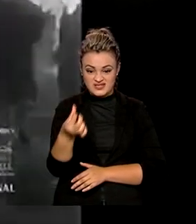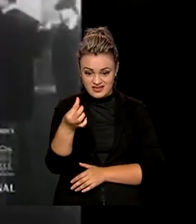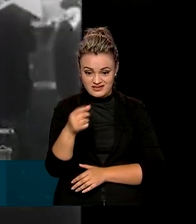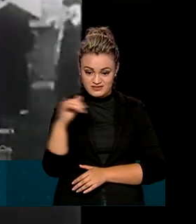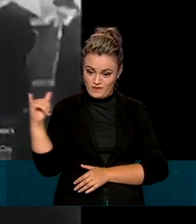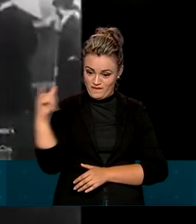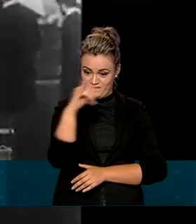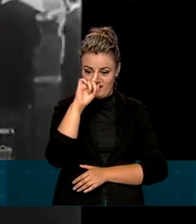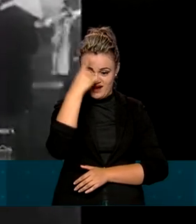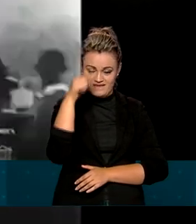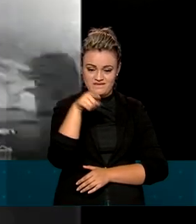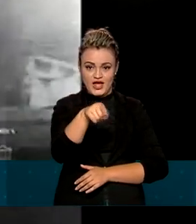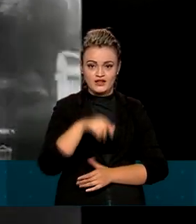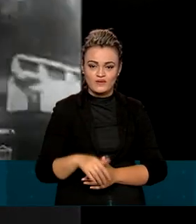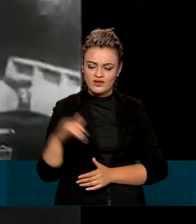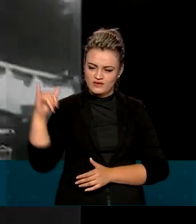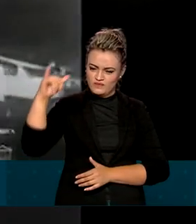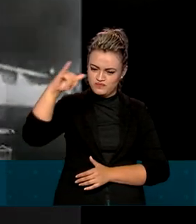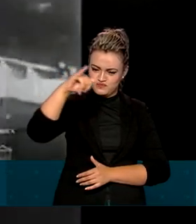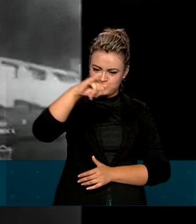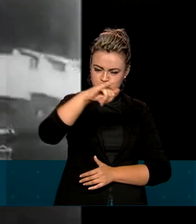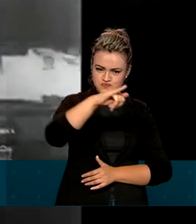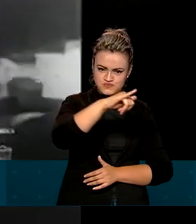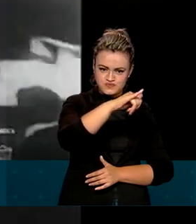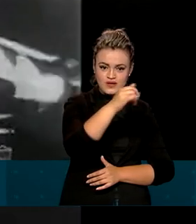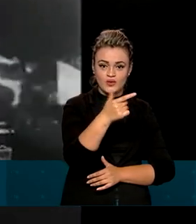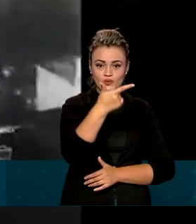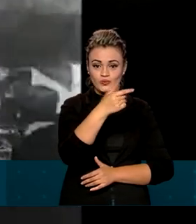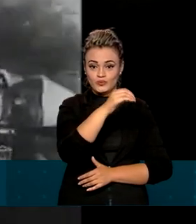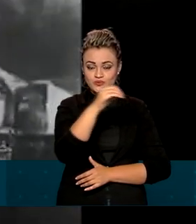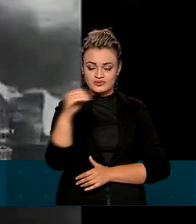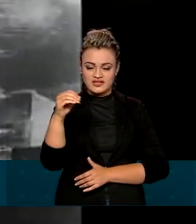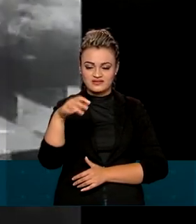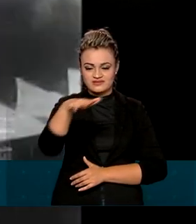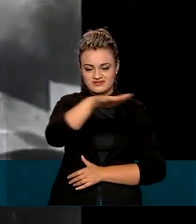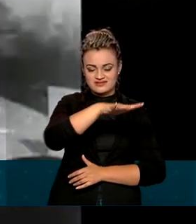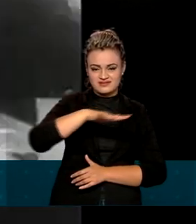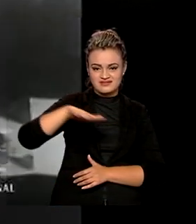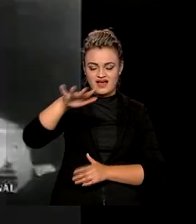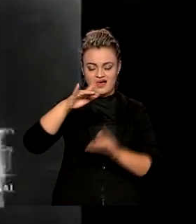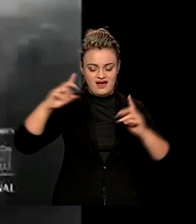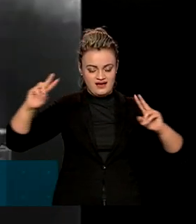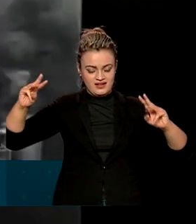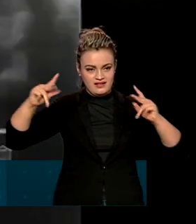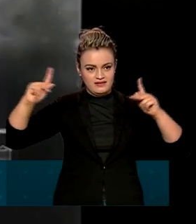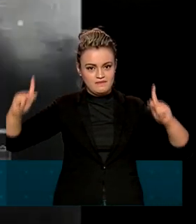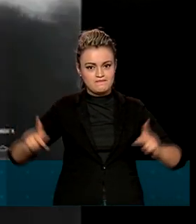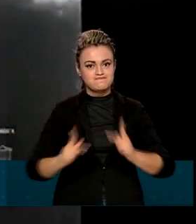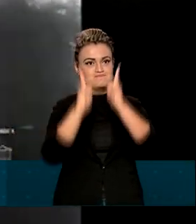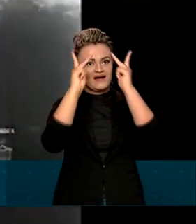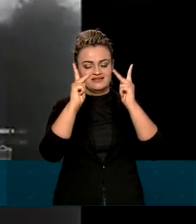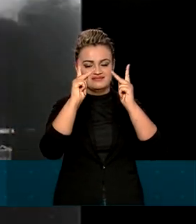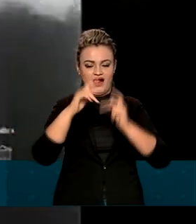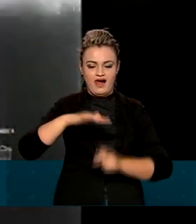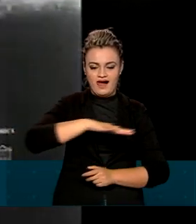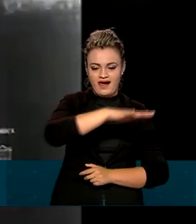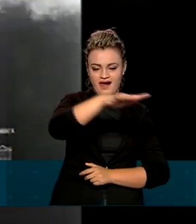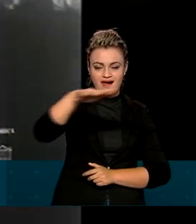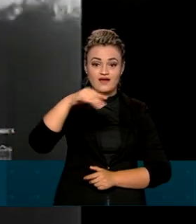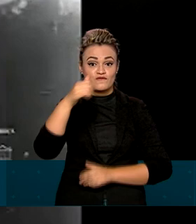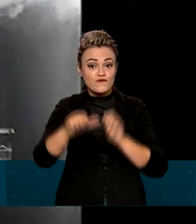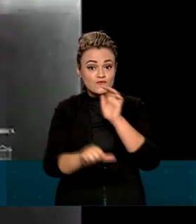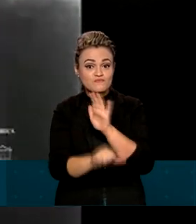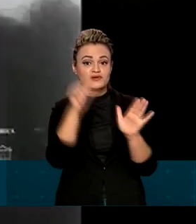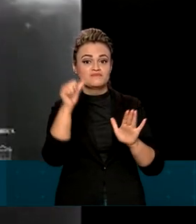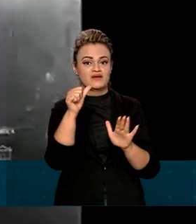14 bis e sobrevoou cerca de 200 metros em torno da Torre Eiffel em Paris. Foi o primeiro a voar